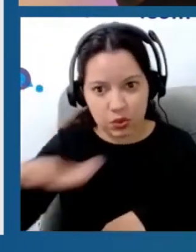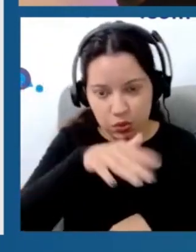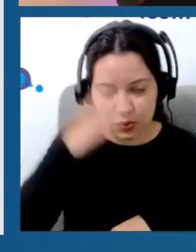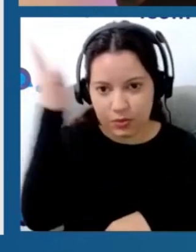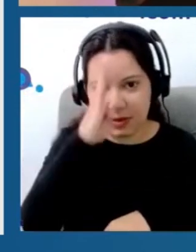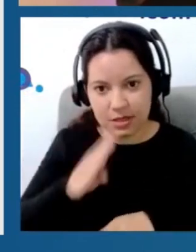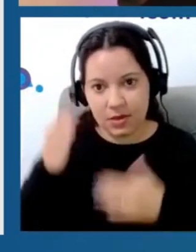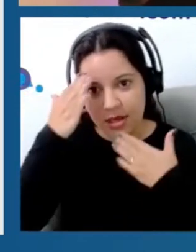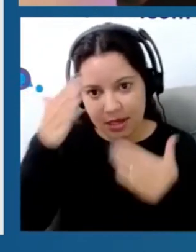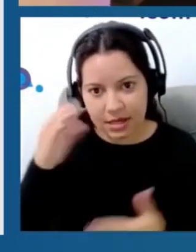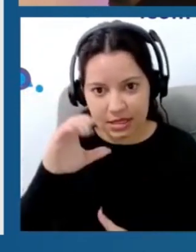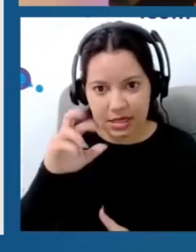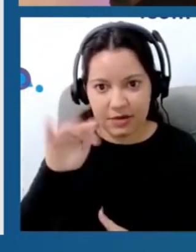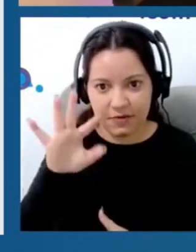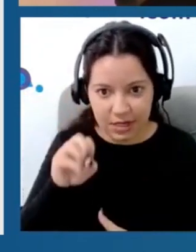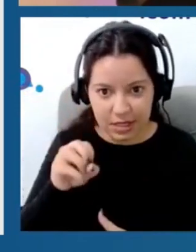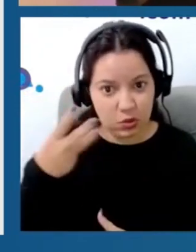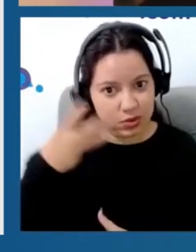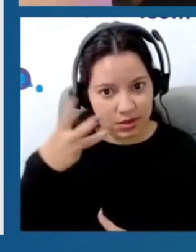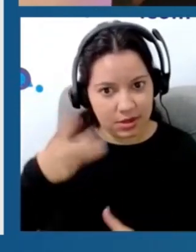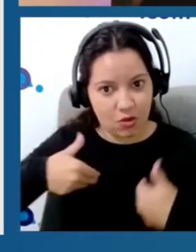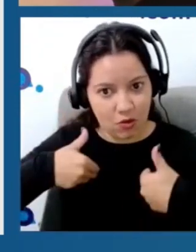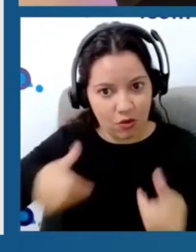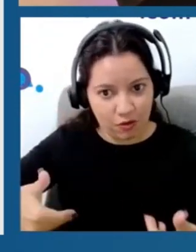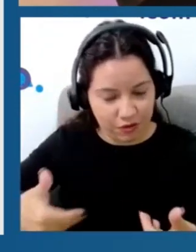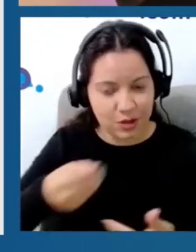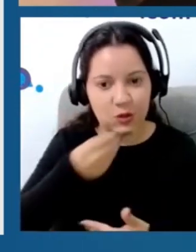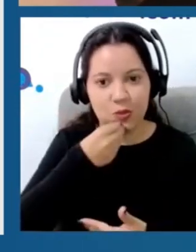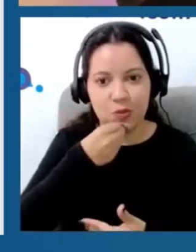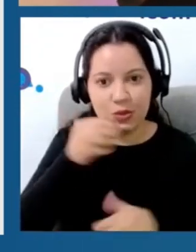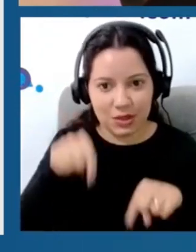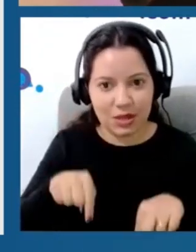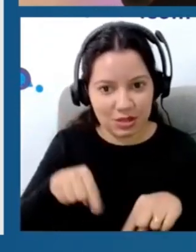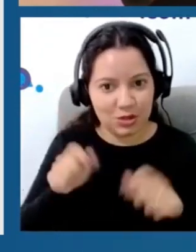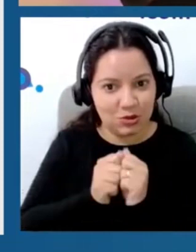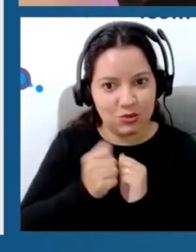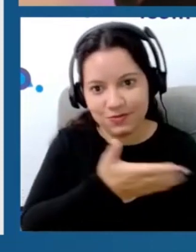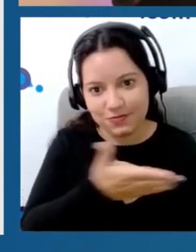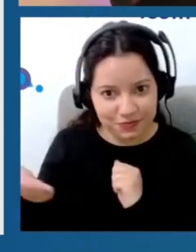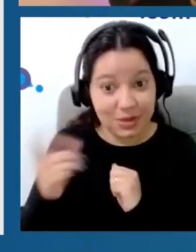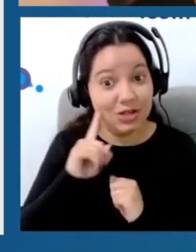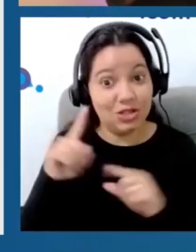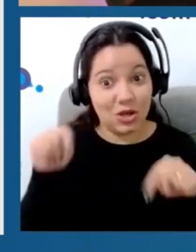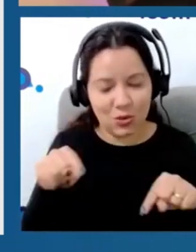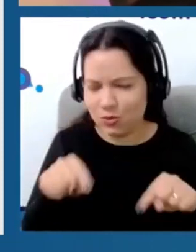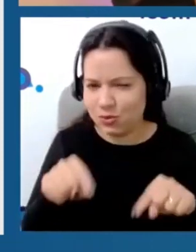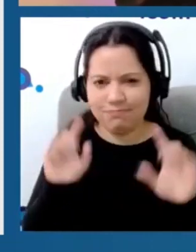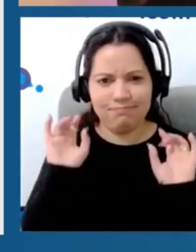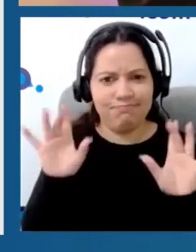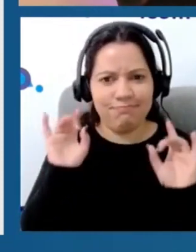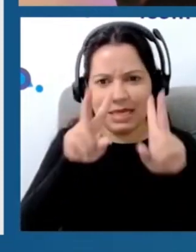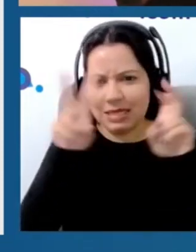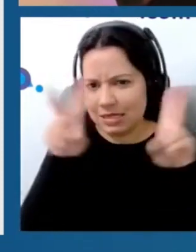ao CREFITO 3 pelo convite e pela oportunidade de estar aqui com vocês nesse dia de hoje, um dia brilhante, com temas